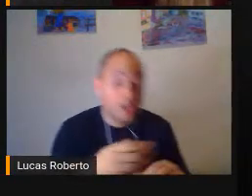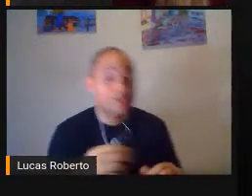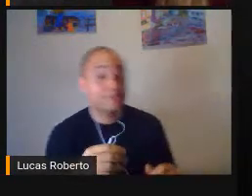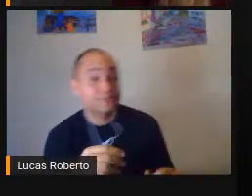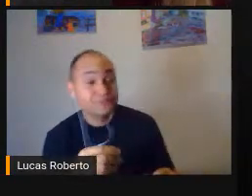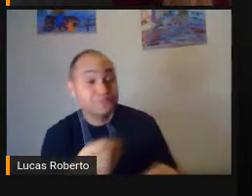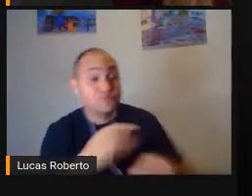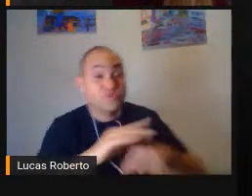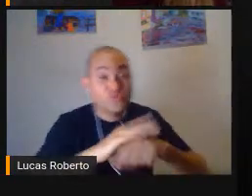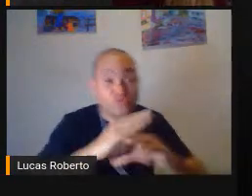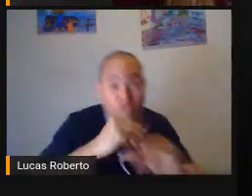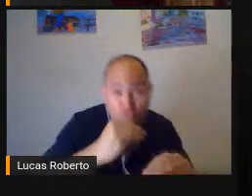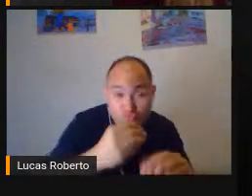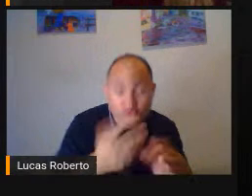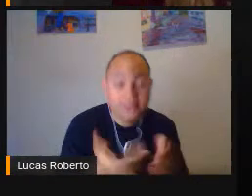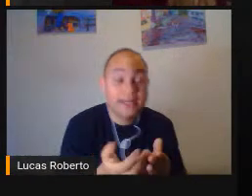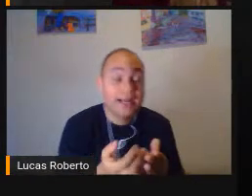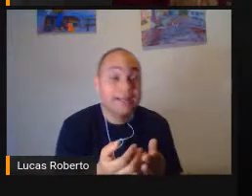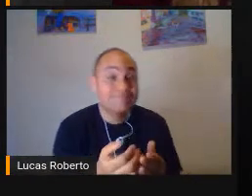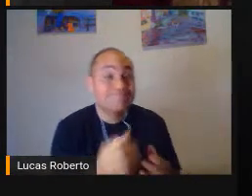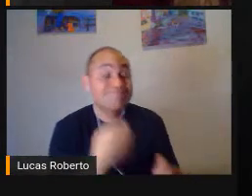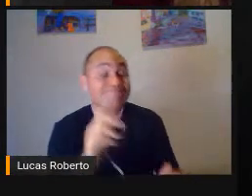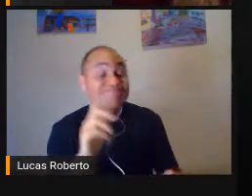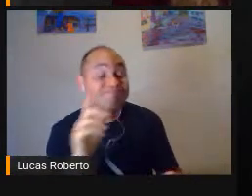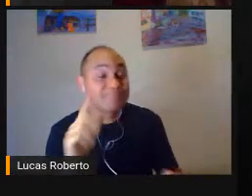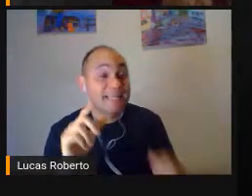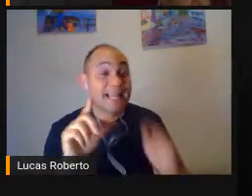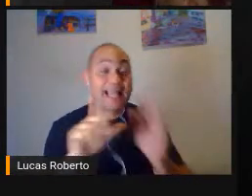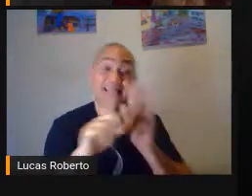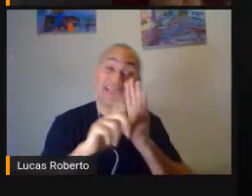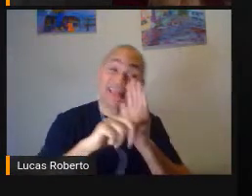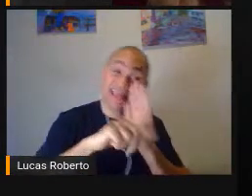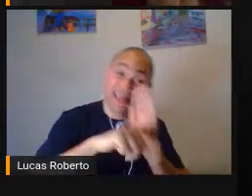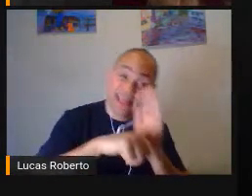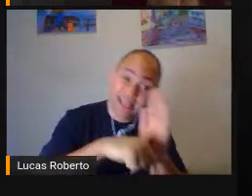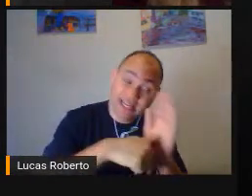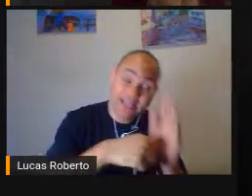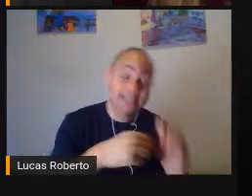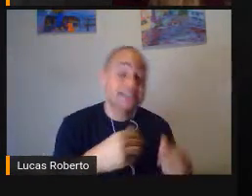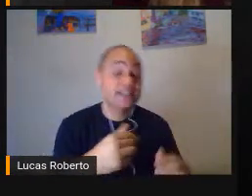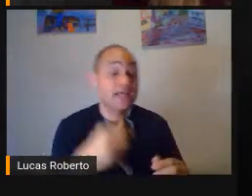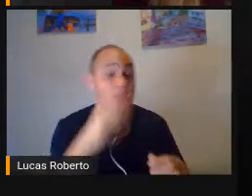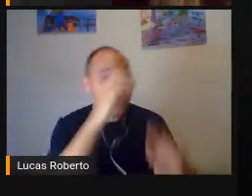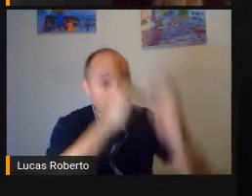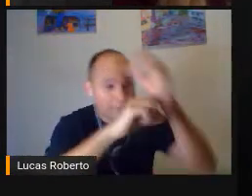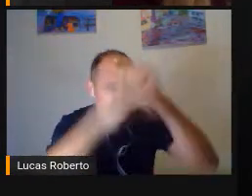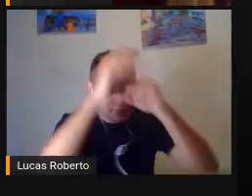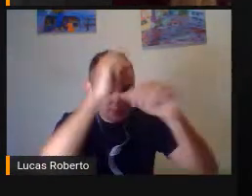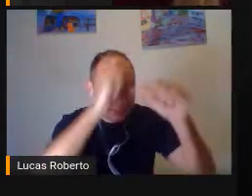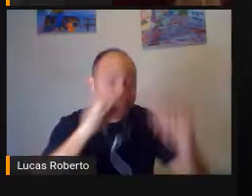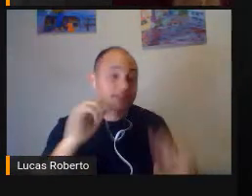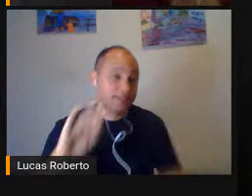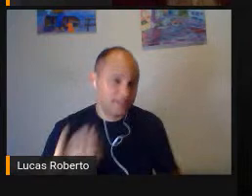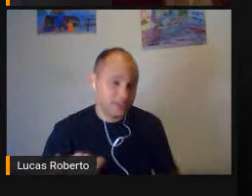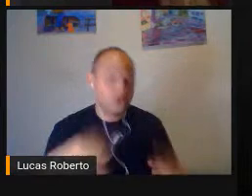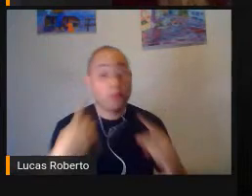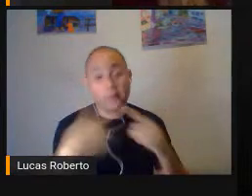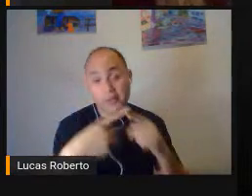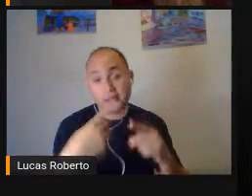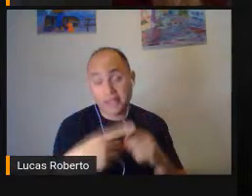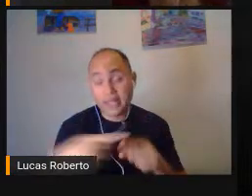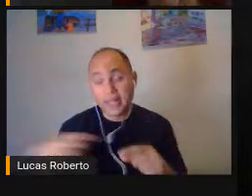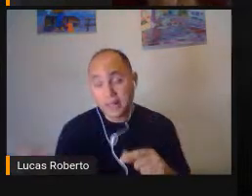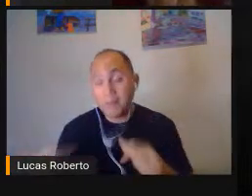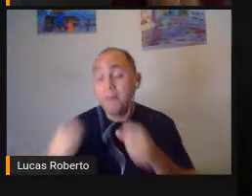da criança Principalmente quando há Uma rejeição Por exemplo Que ela seja alfabetizada Em braille Já passei por situações Desse